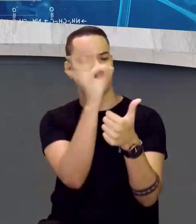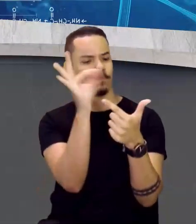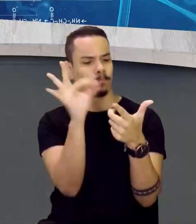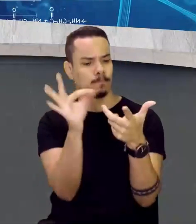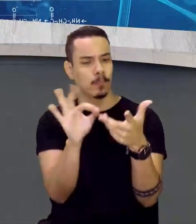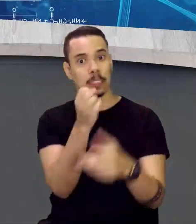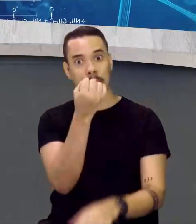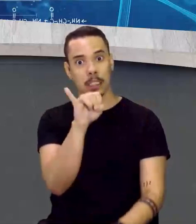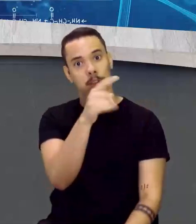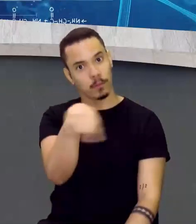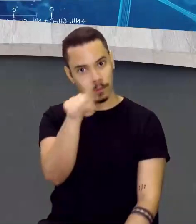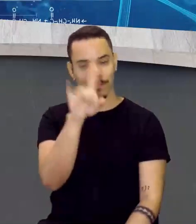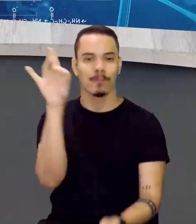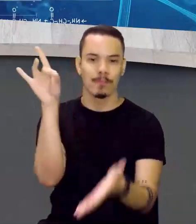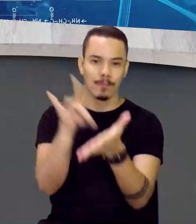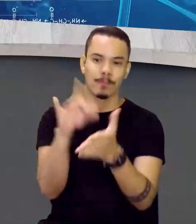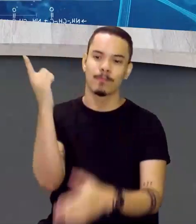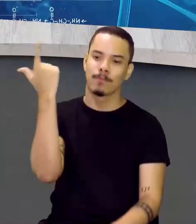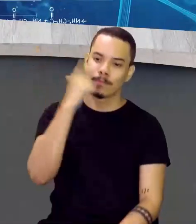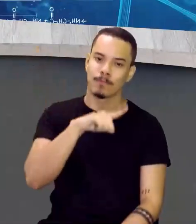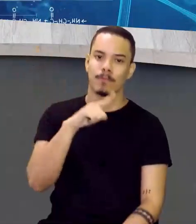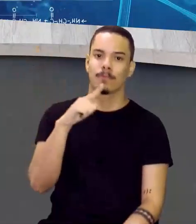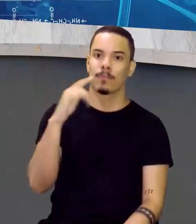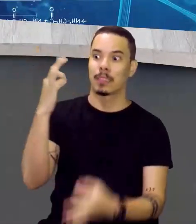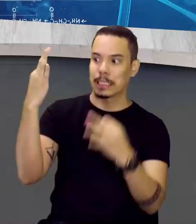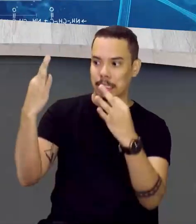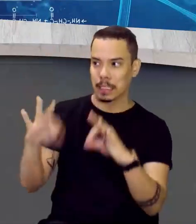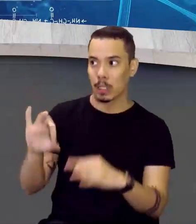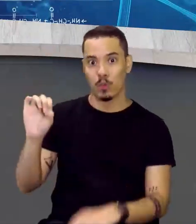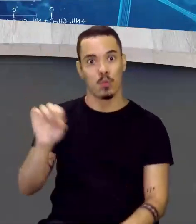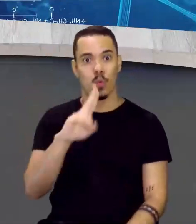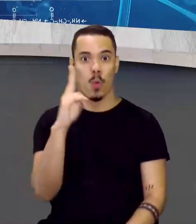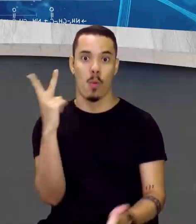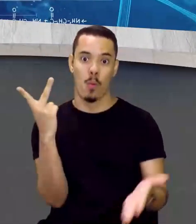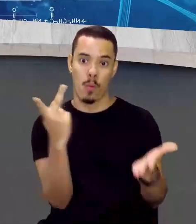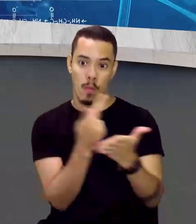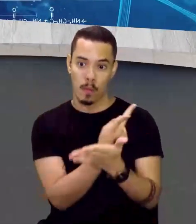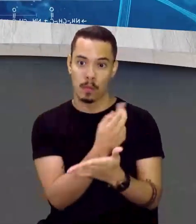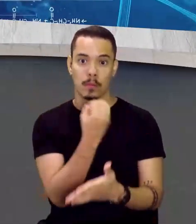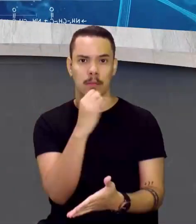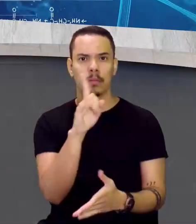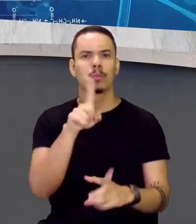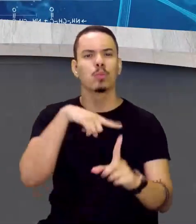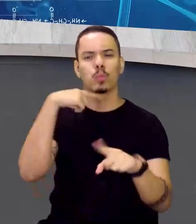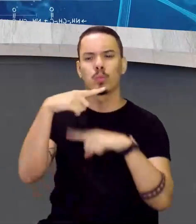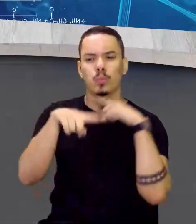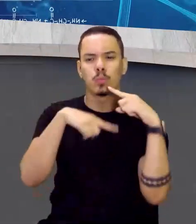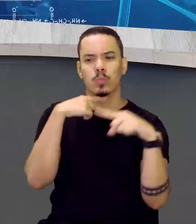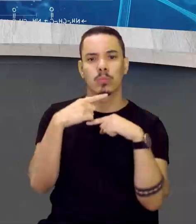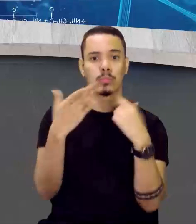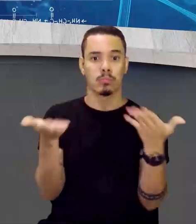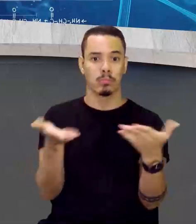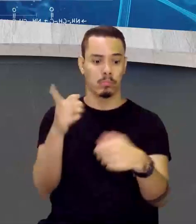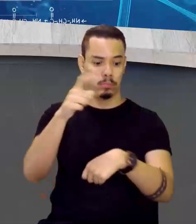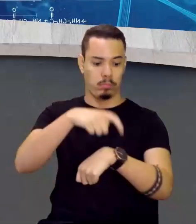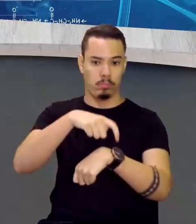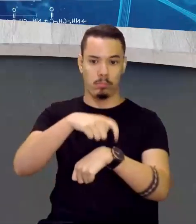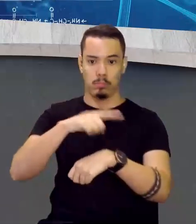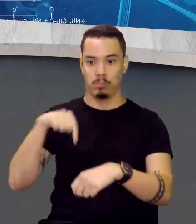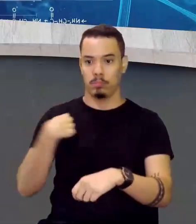realmente acertou a questão, e se você ficou em dúvida, agora nossos